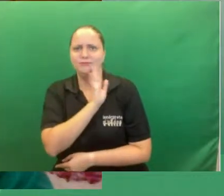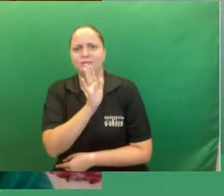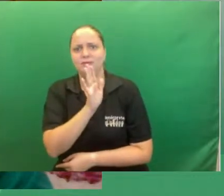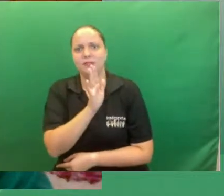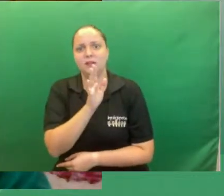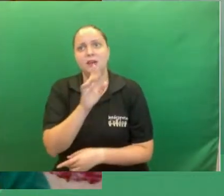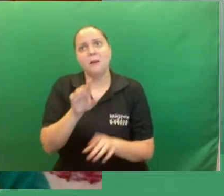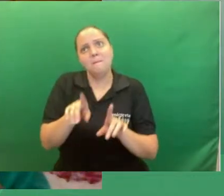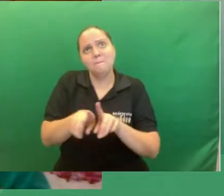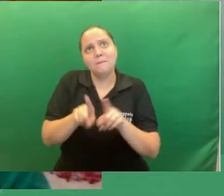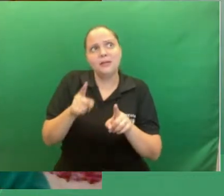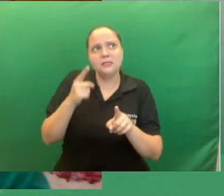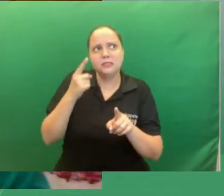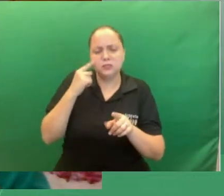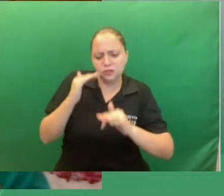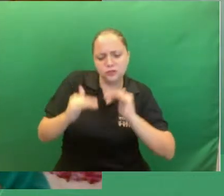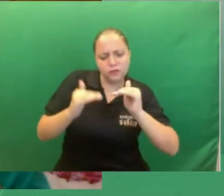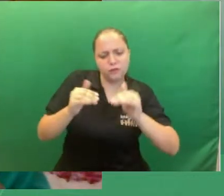do trabalho